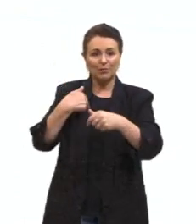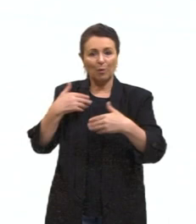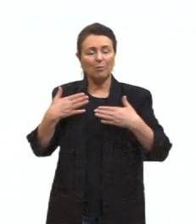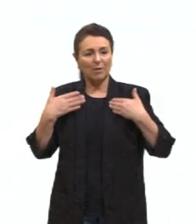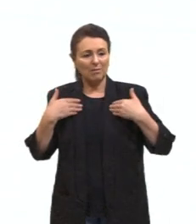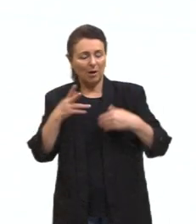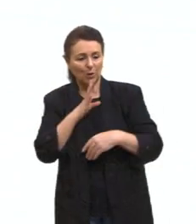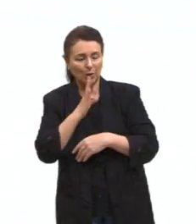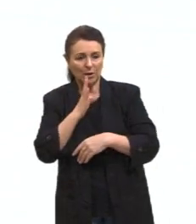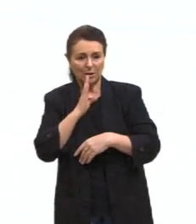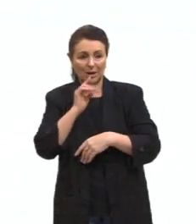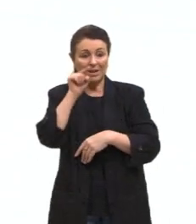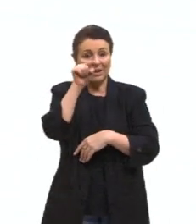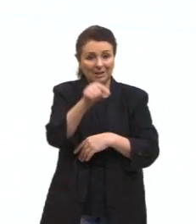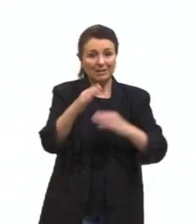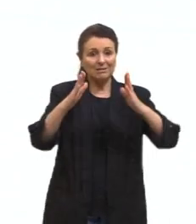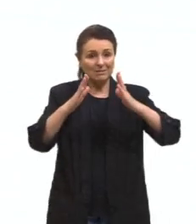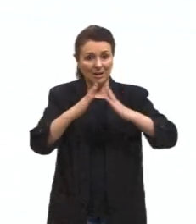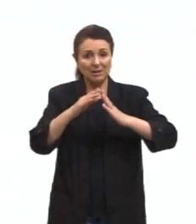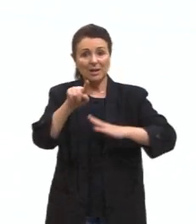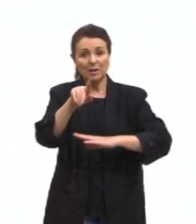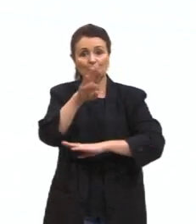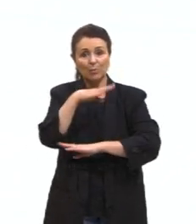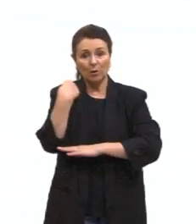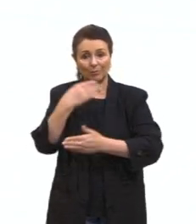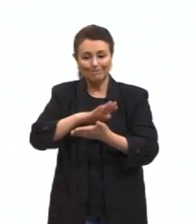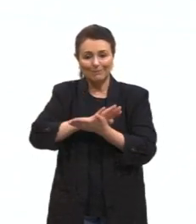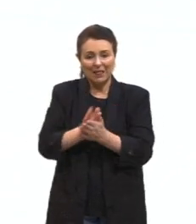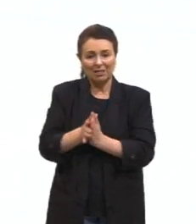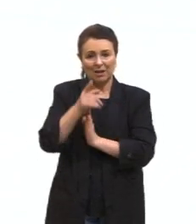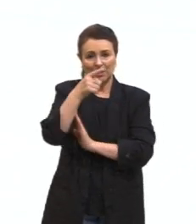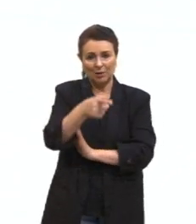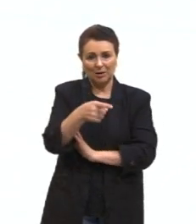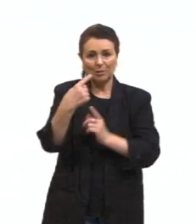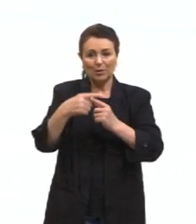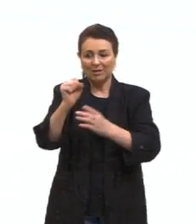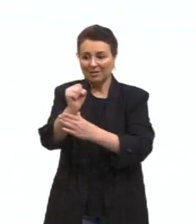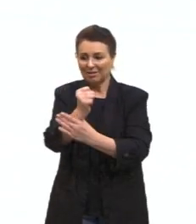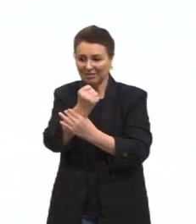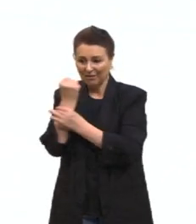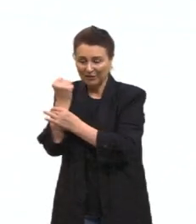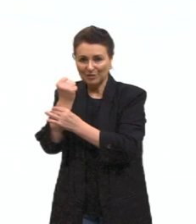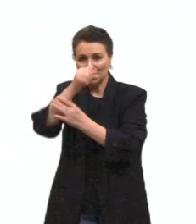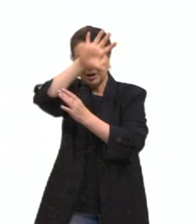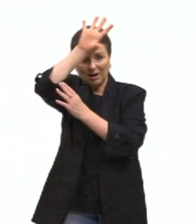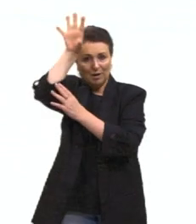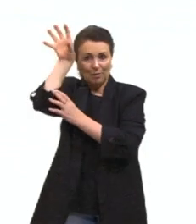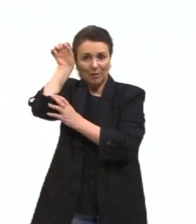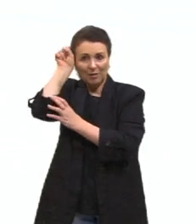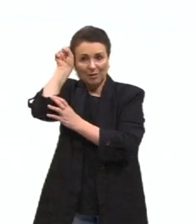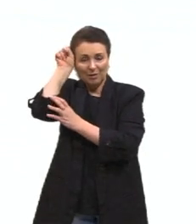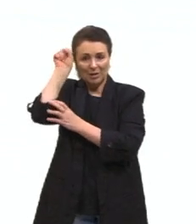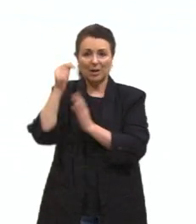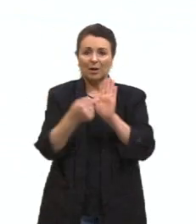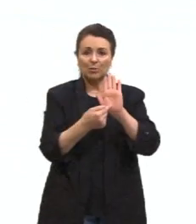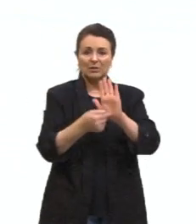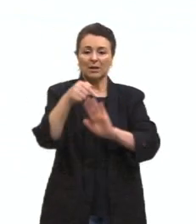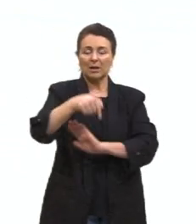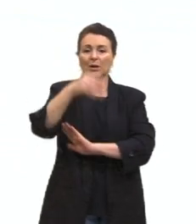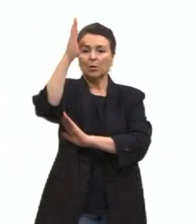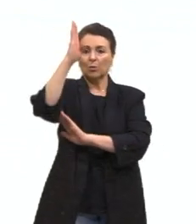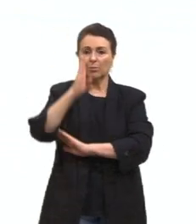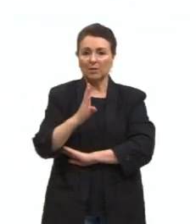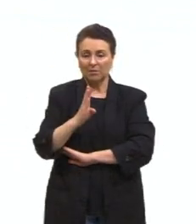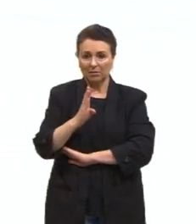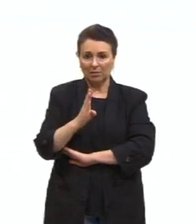foi morto exatamente pela sua defesa do meio ambiente, a sua defesa da Amazônia, ressaltar que o Brasil está entre os países